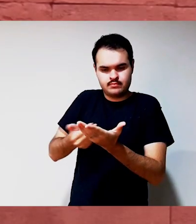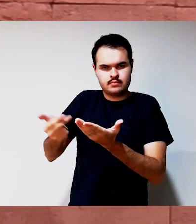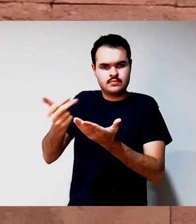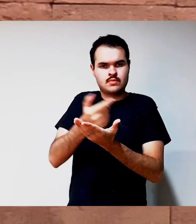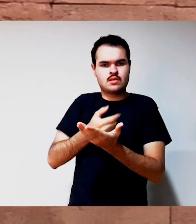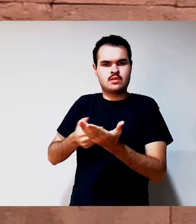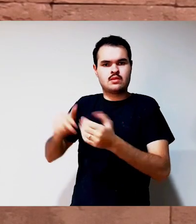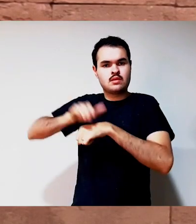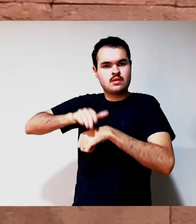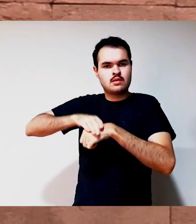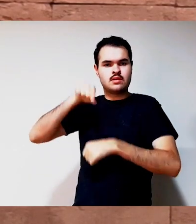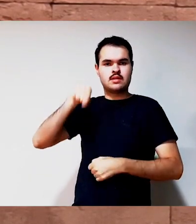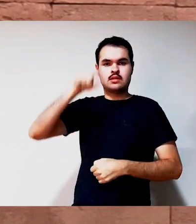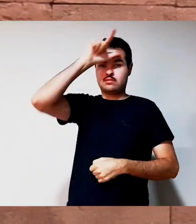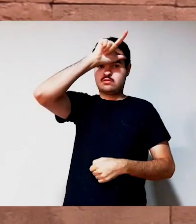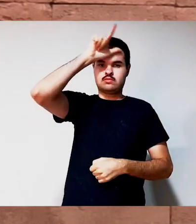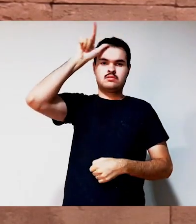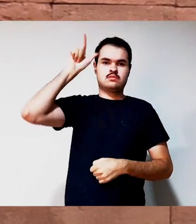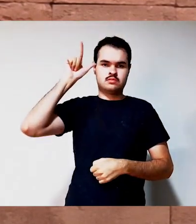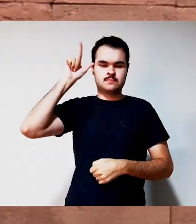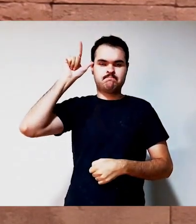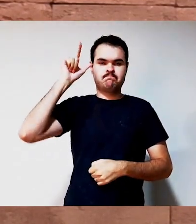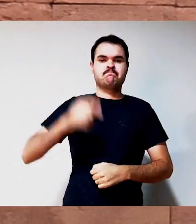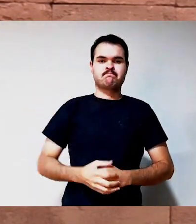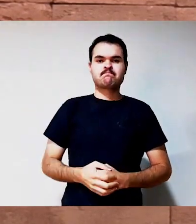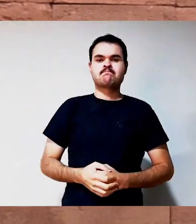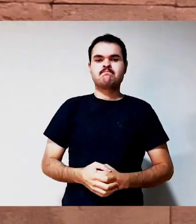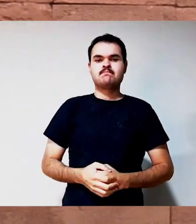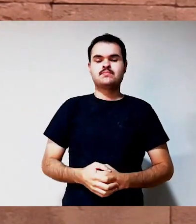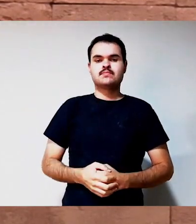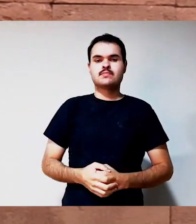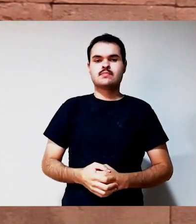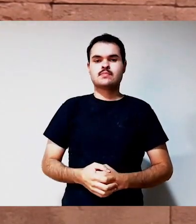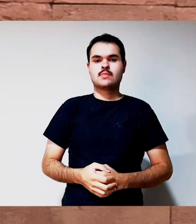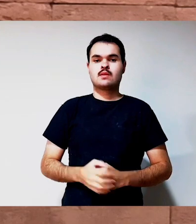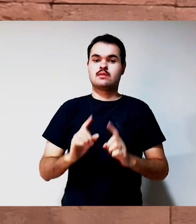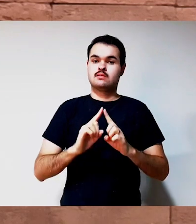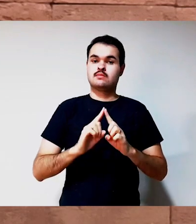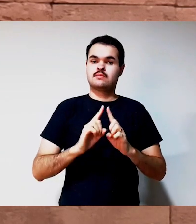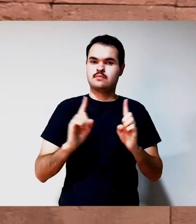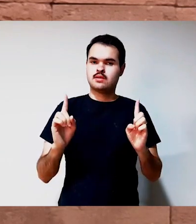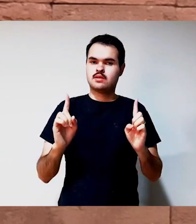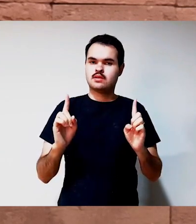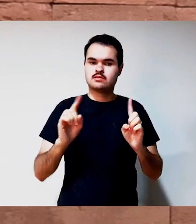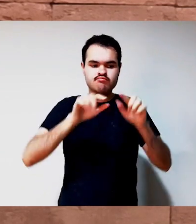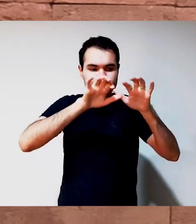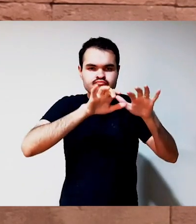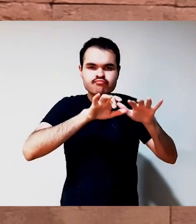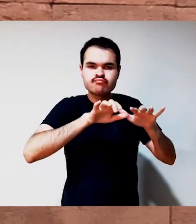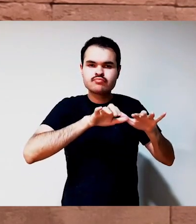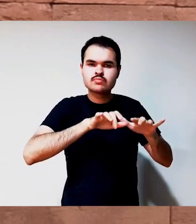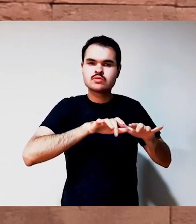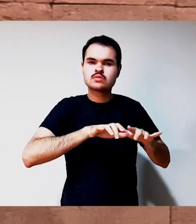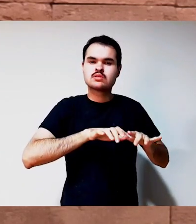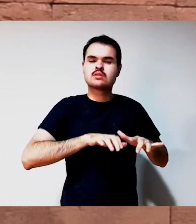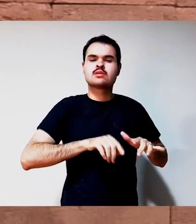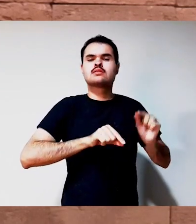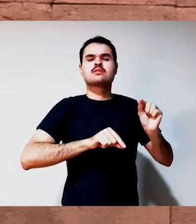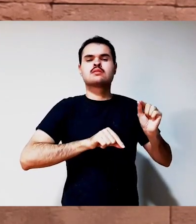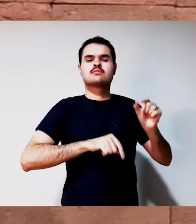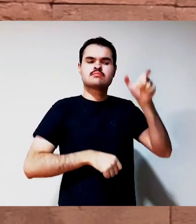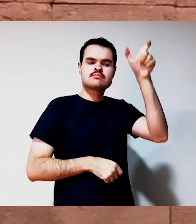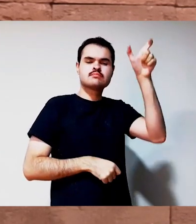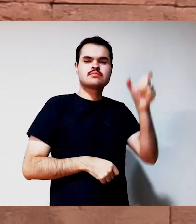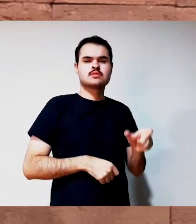Essa história também foi ilustrada pelo Luiz Gustavo Paulino de Almeida, mas ela foi elaborada, o roteiro dela foi